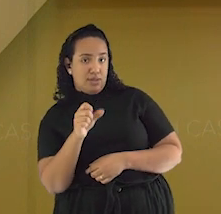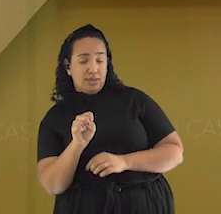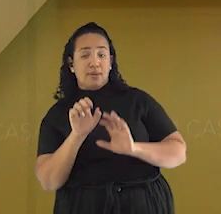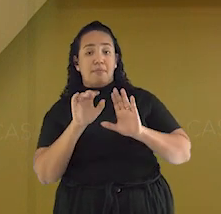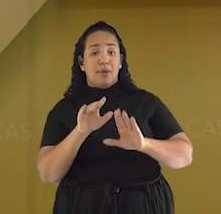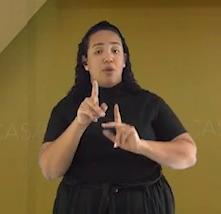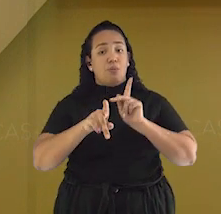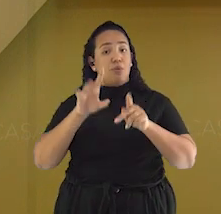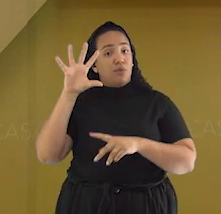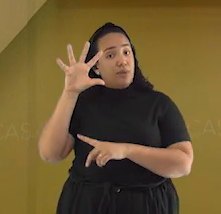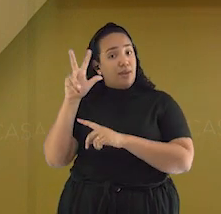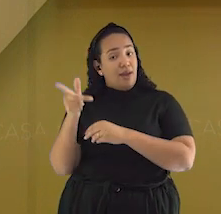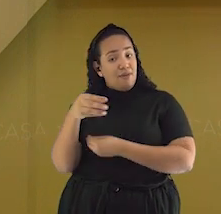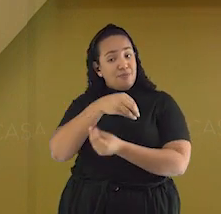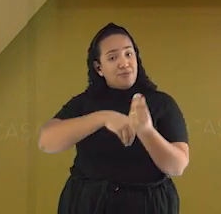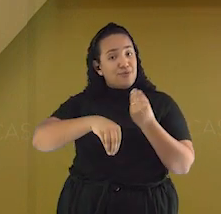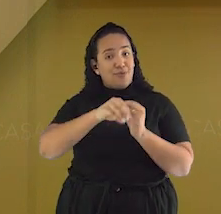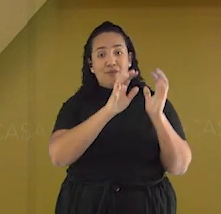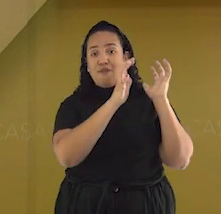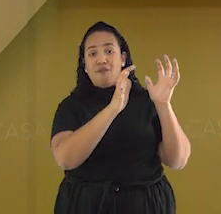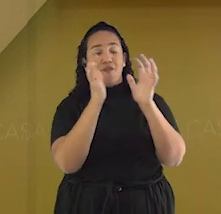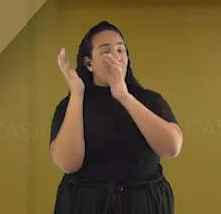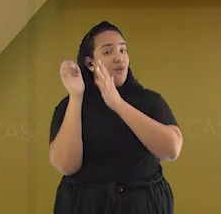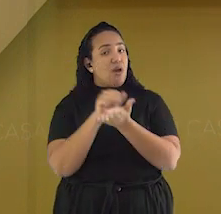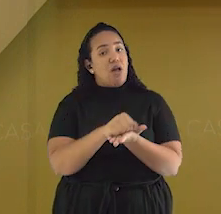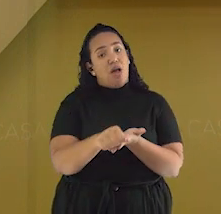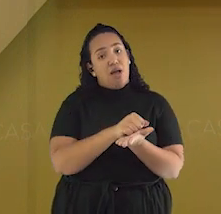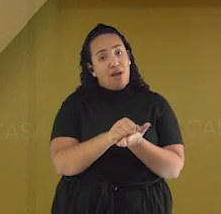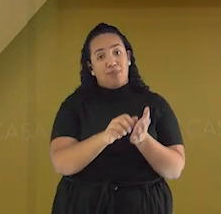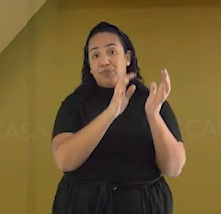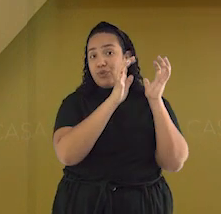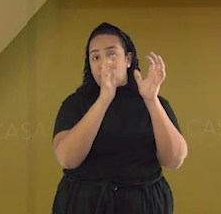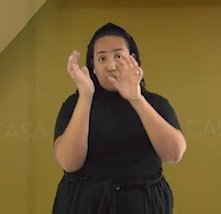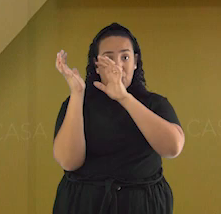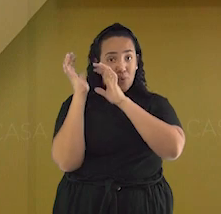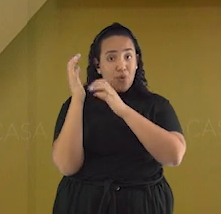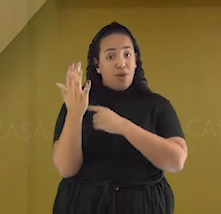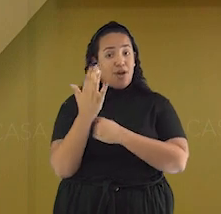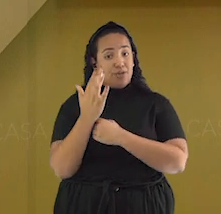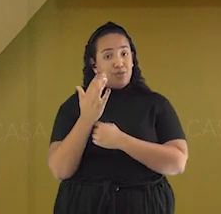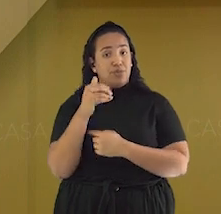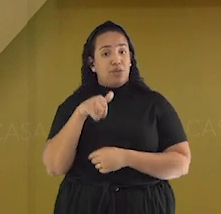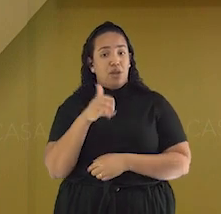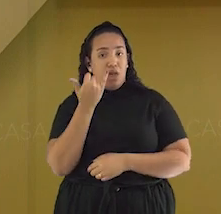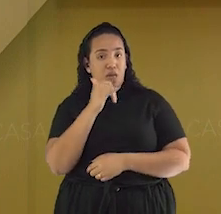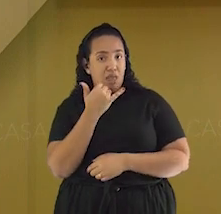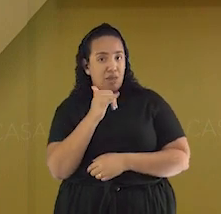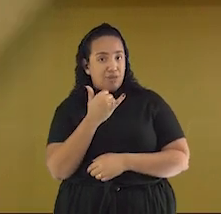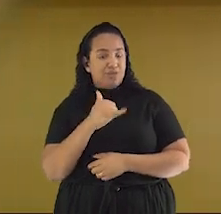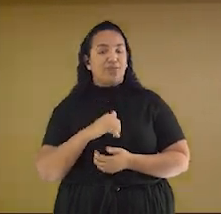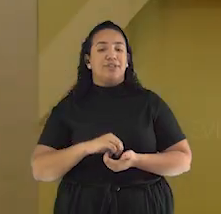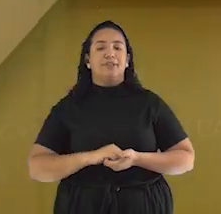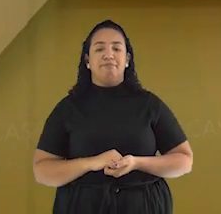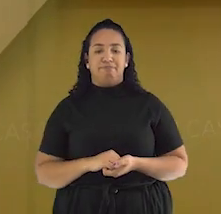coco ralado e criou sua própria sobremesa. Do coco vem as fibras e do açúcar a energia. Da gema, as proteínas.